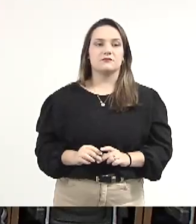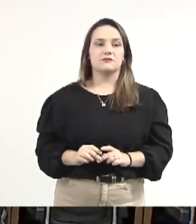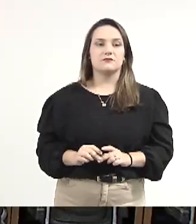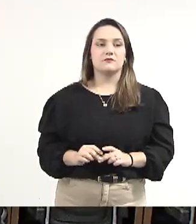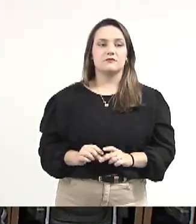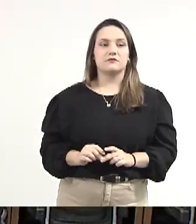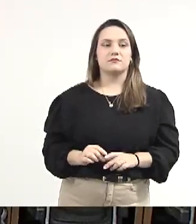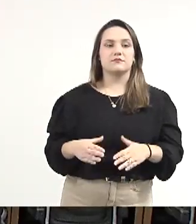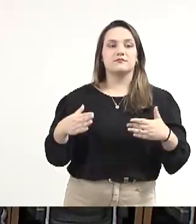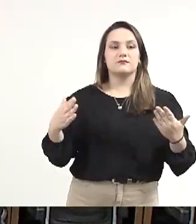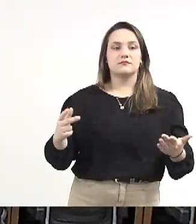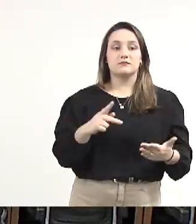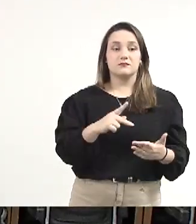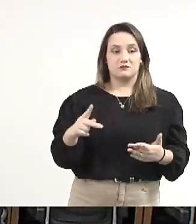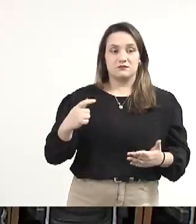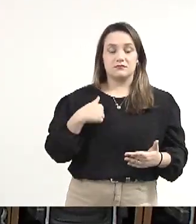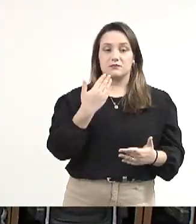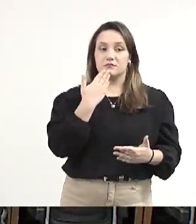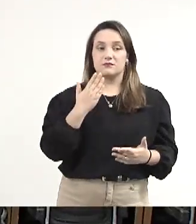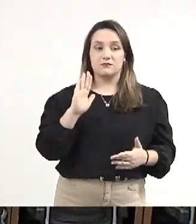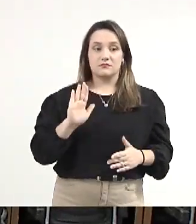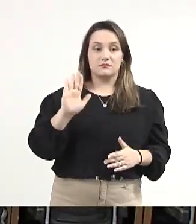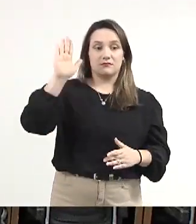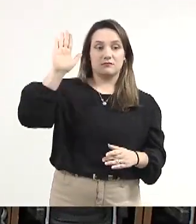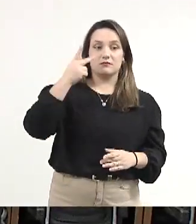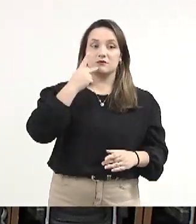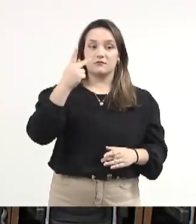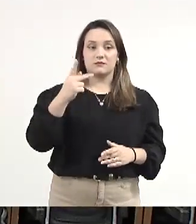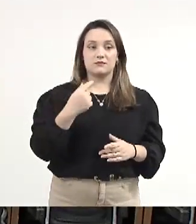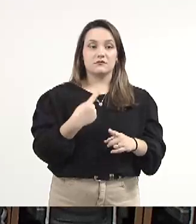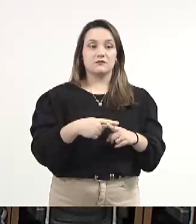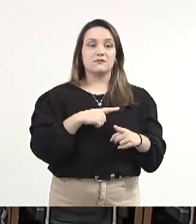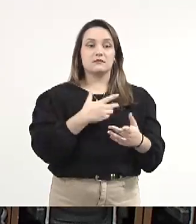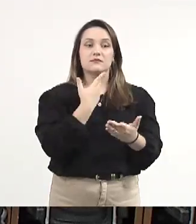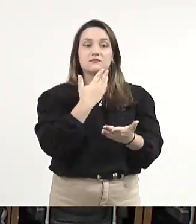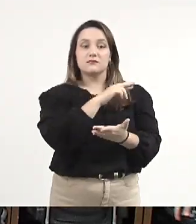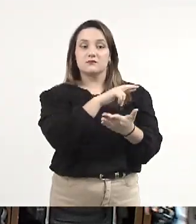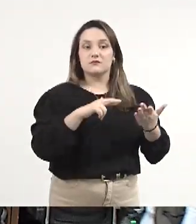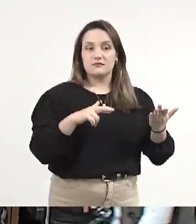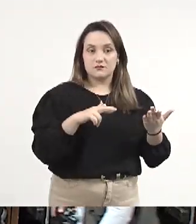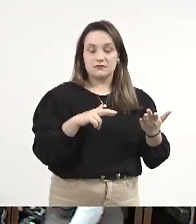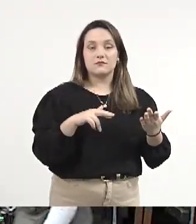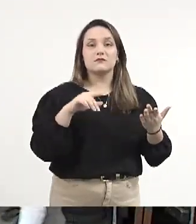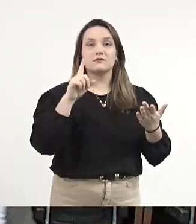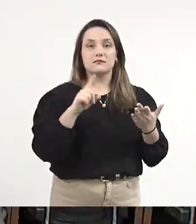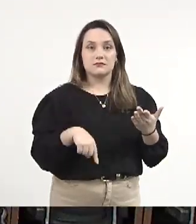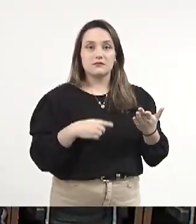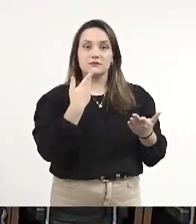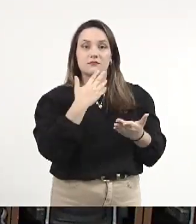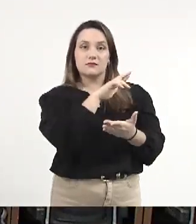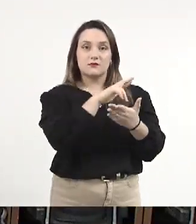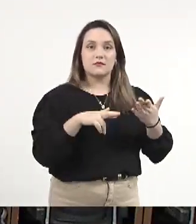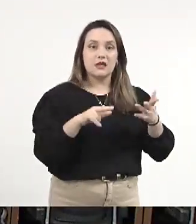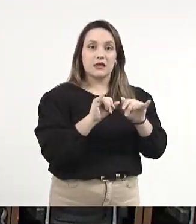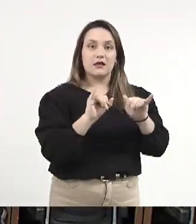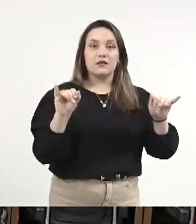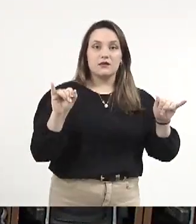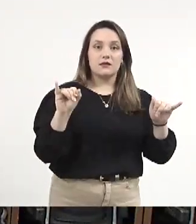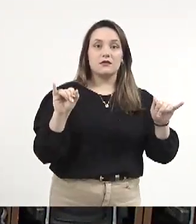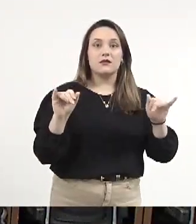Presidente, pedi aqui pela ordem para apresentar aqui um requerimento. Eu venho aqui fazer um requerimento de informação a